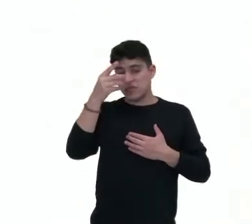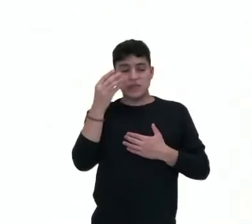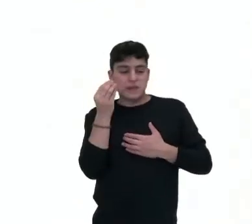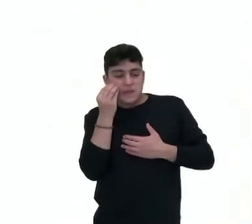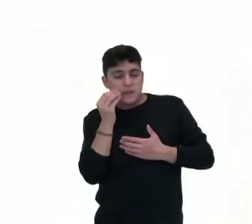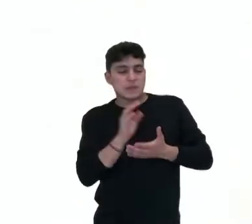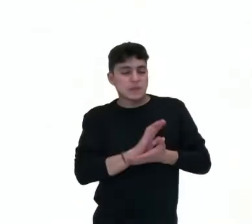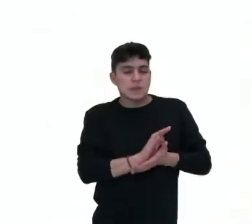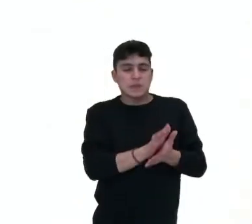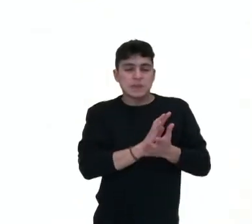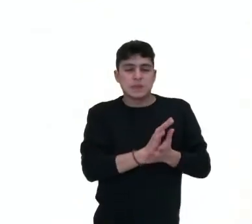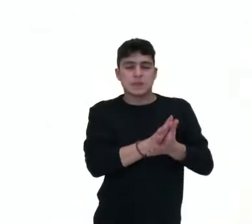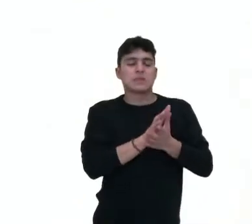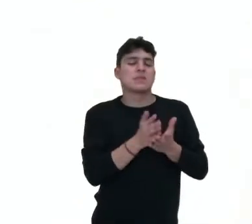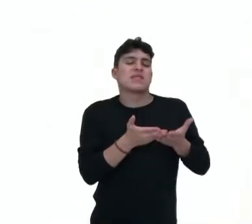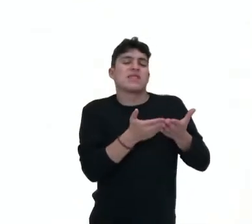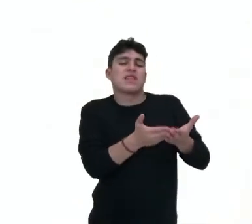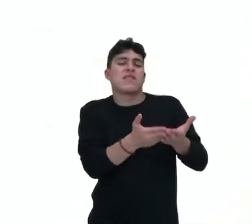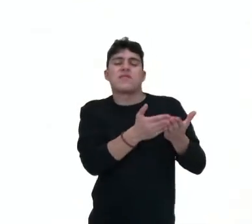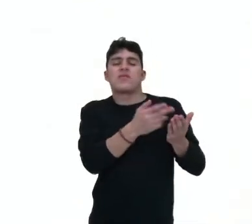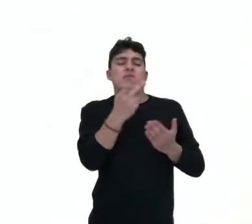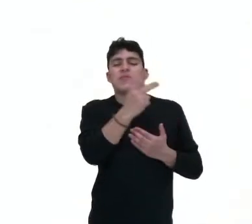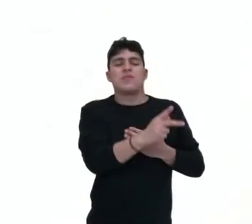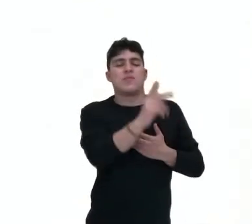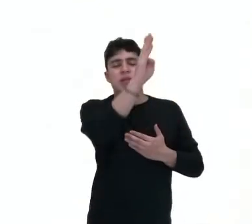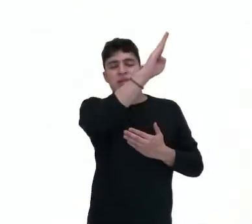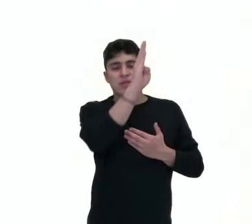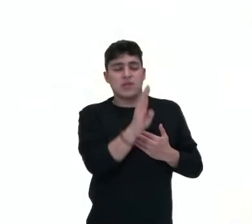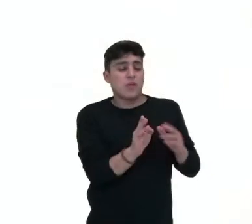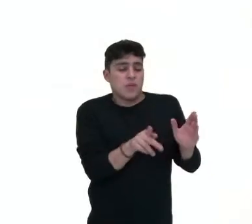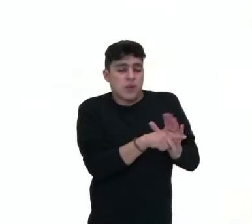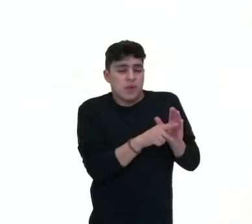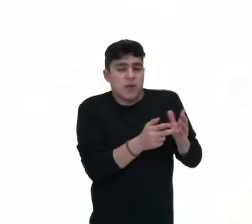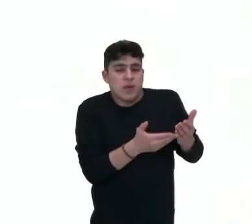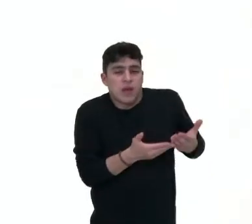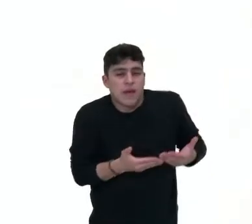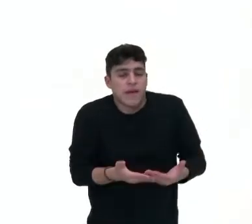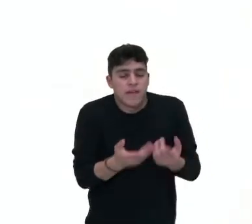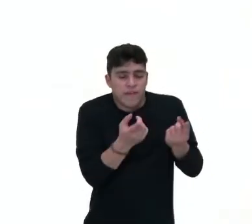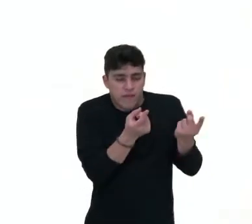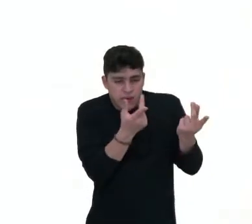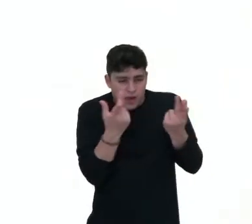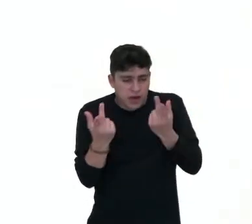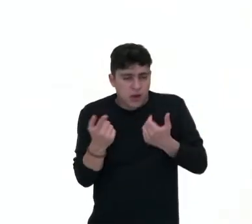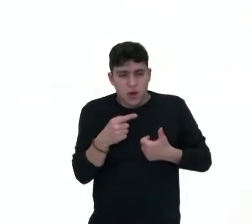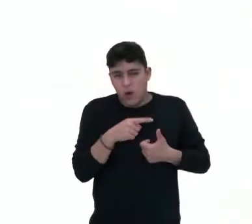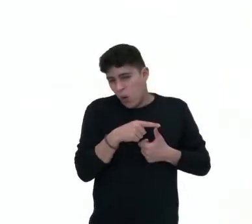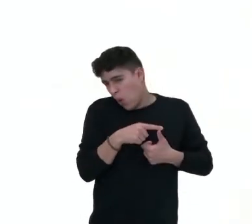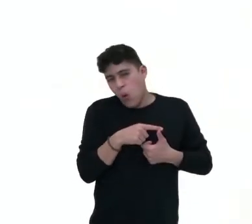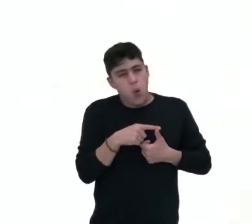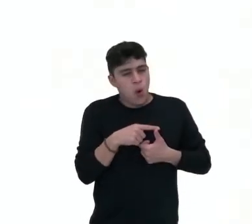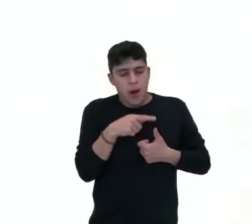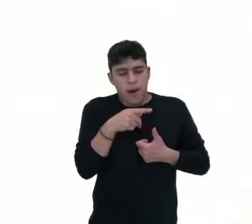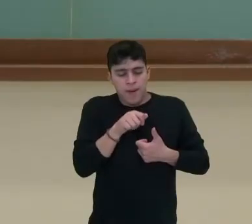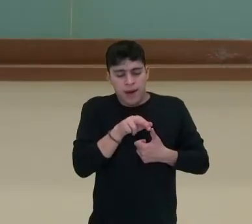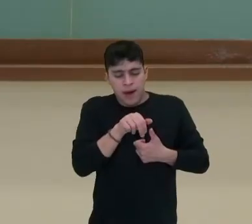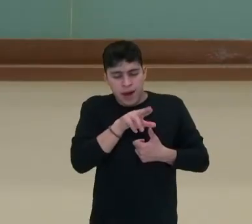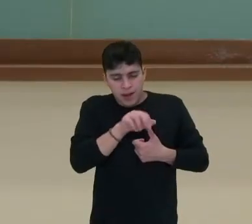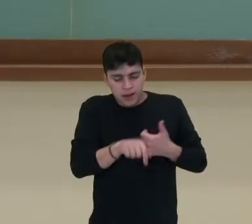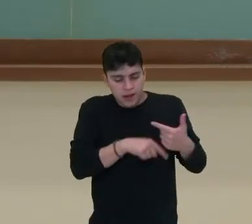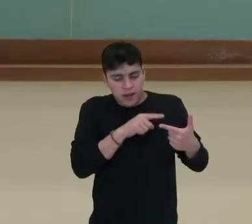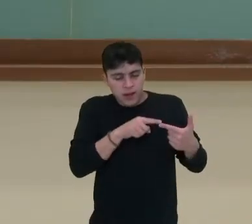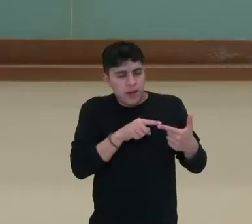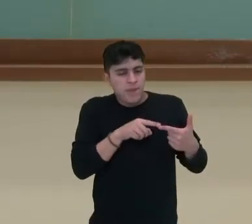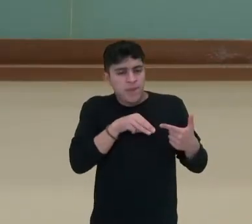navios da Marinha Mercante Brasileira, isso usando submarinos, mais especificamente o submarino, o navio Paraná e o